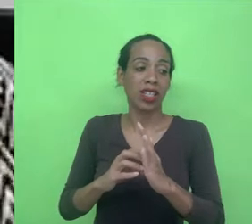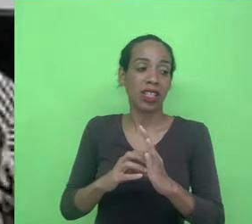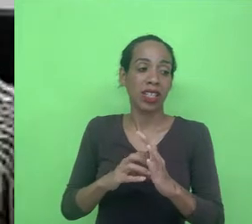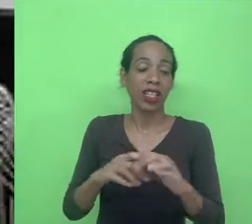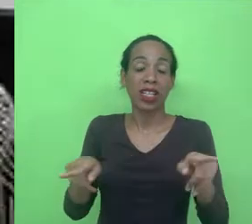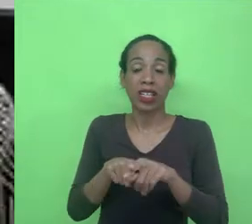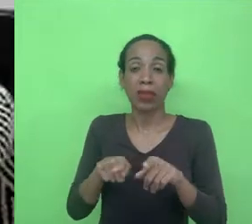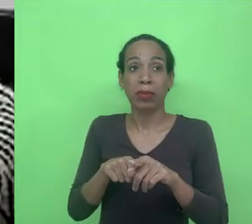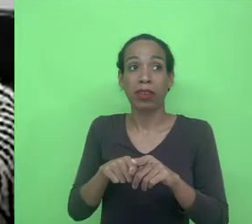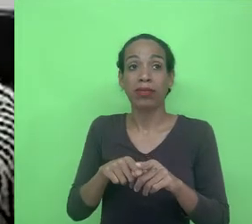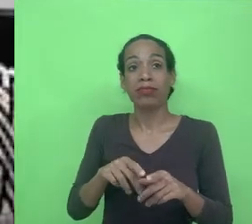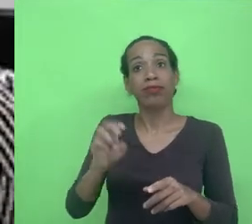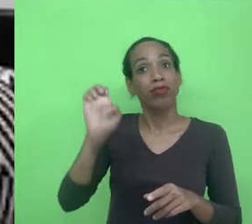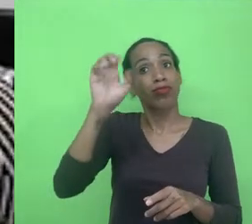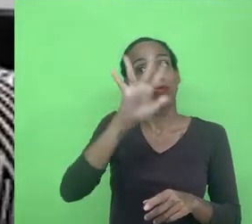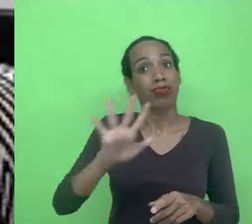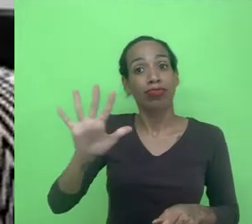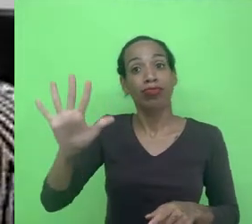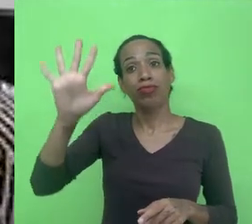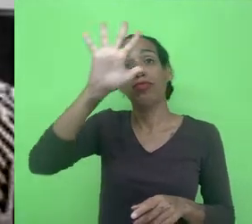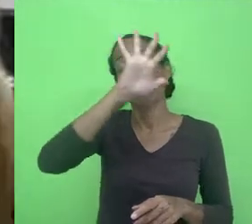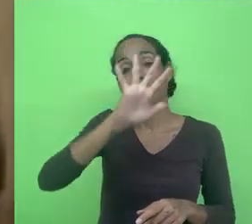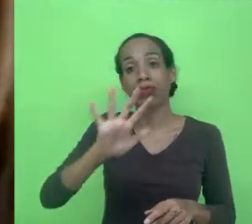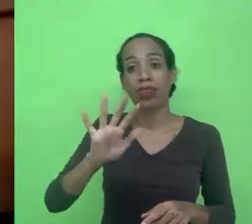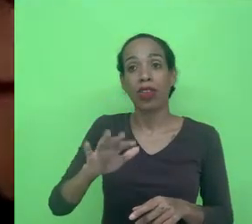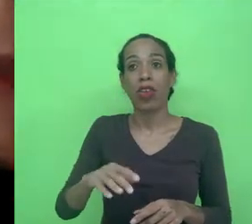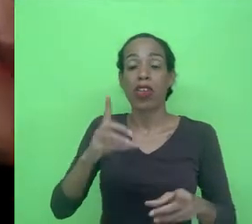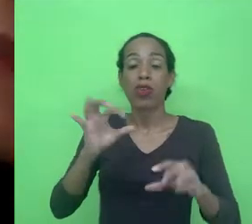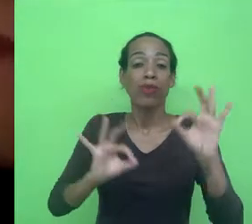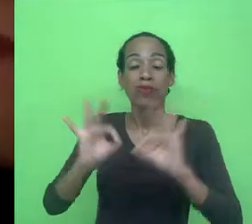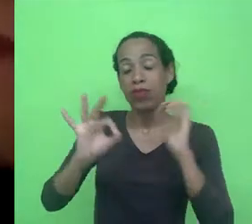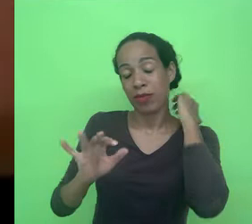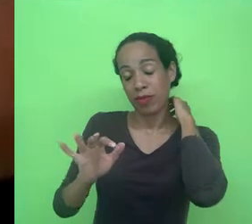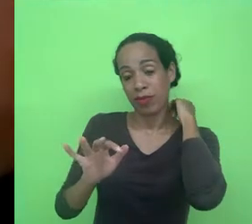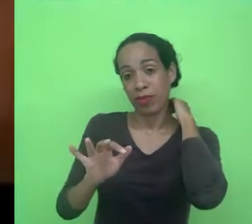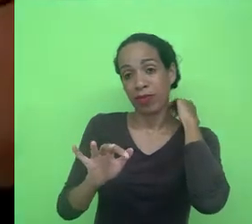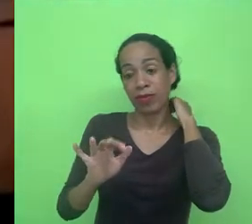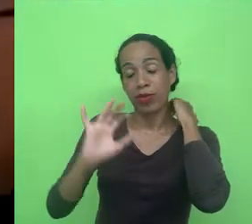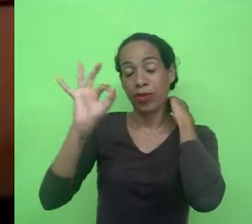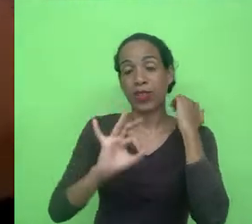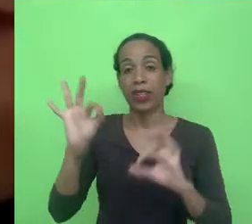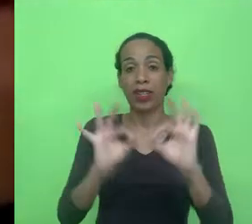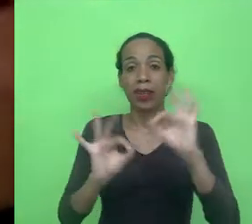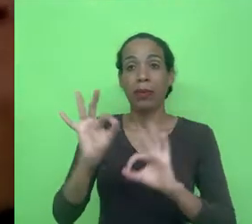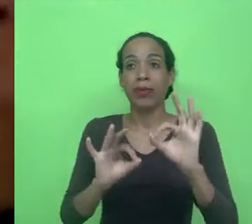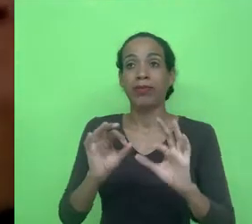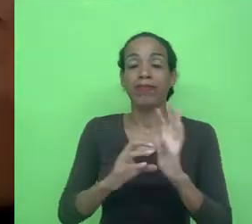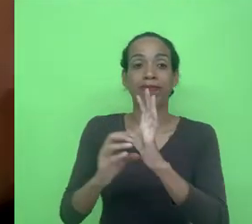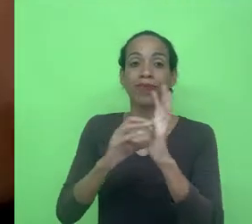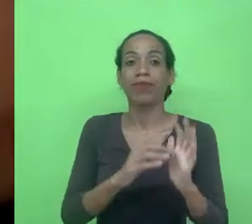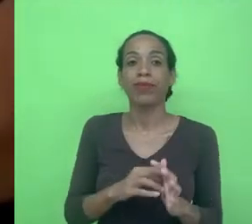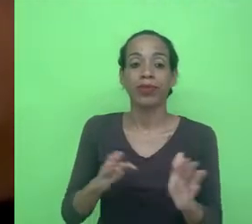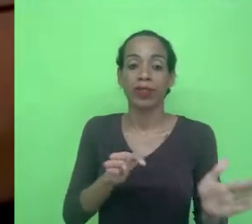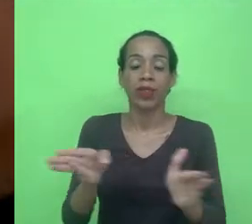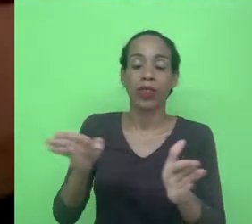particular assim porque de qualquer sorte vai variar o tratamento de dados né então assim é mais ou menos nessa linha a minha